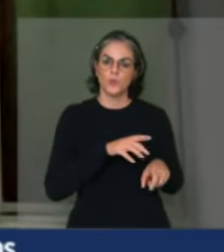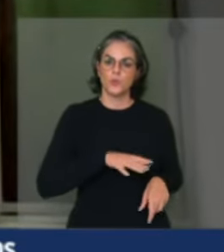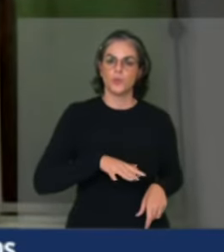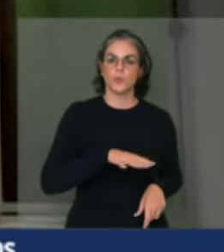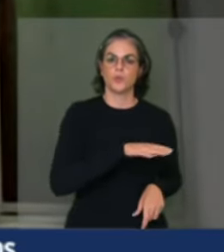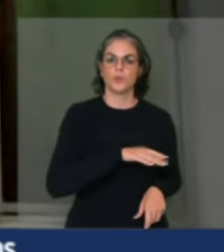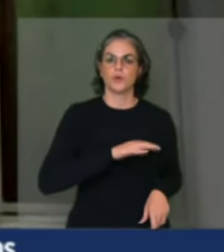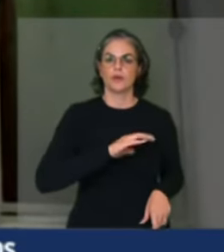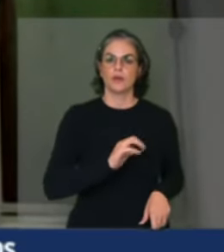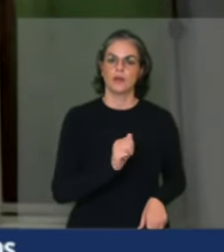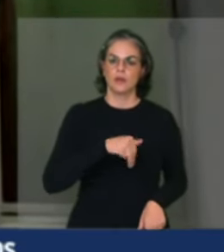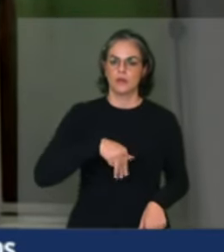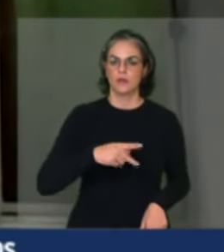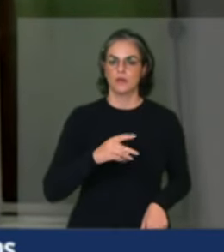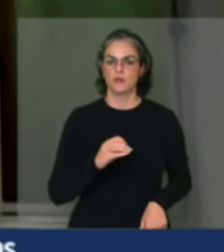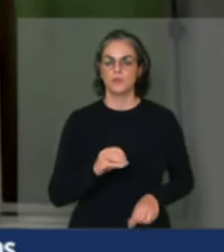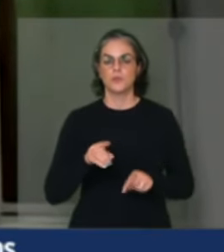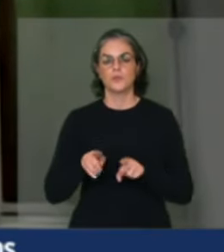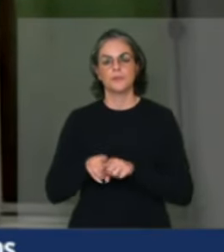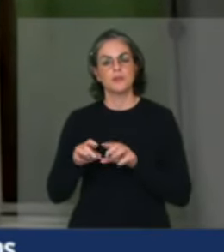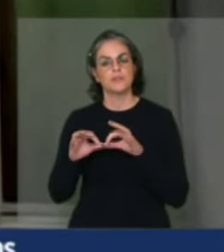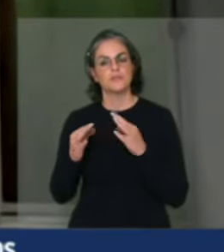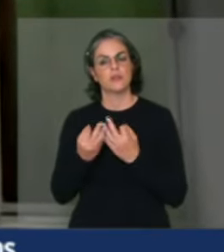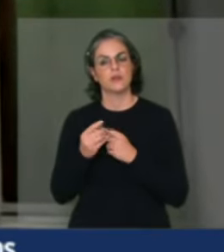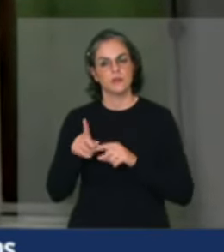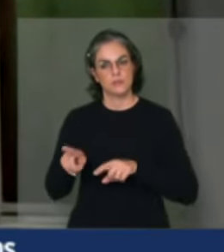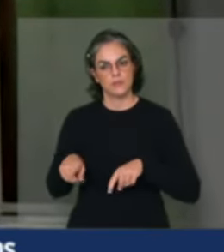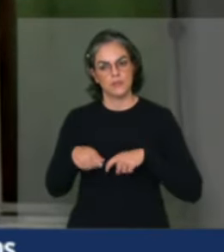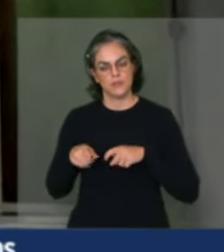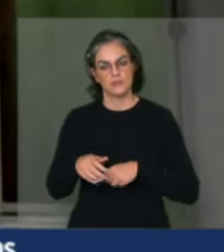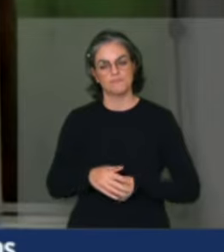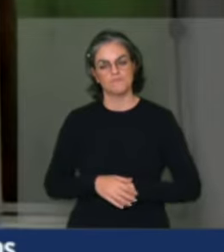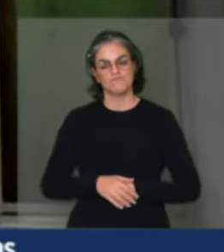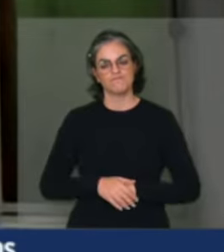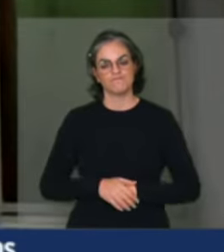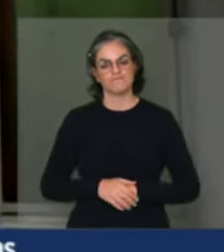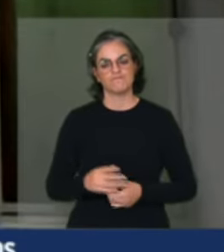Após o golpe 2017,